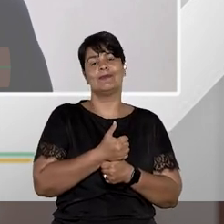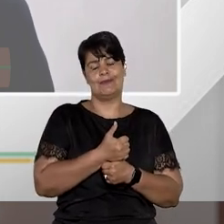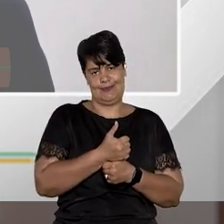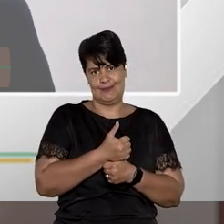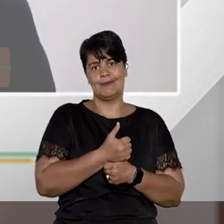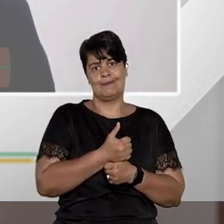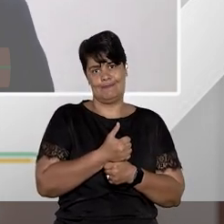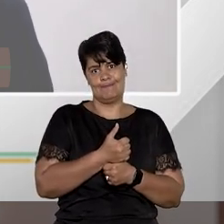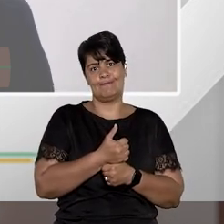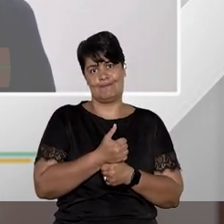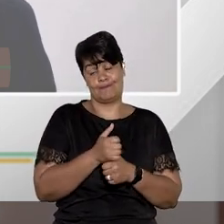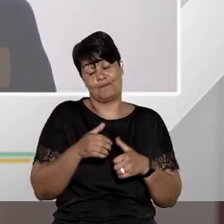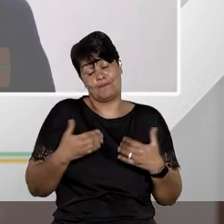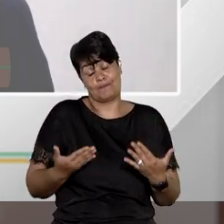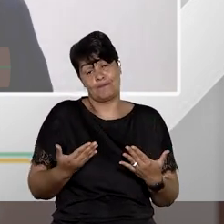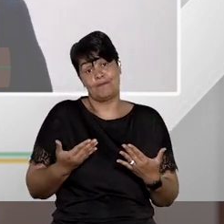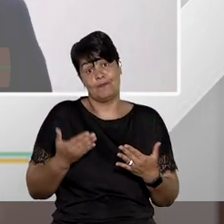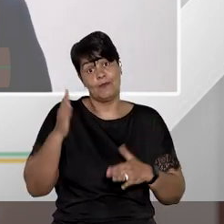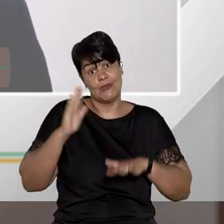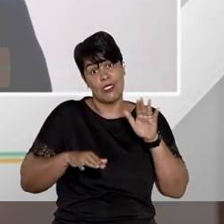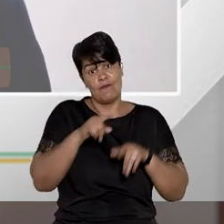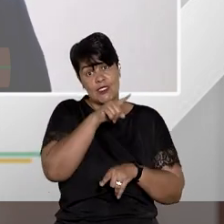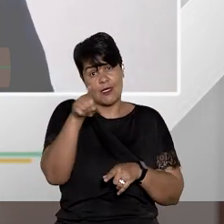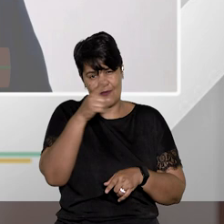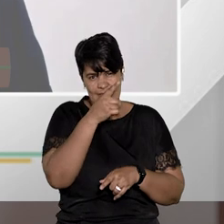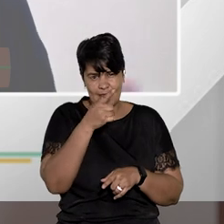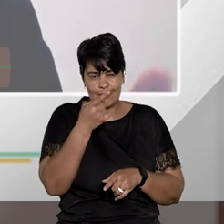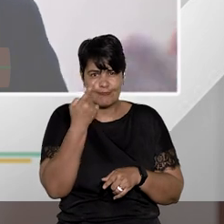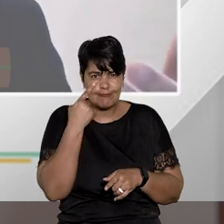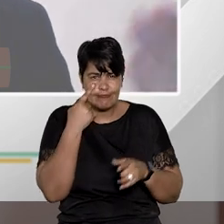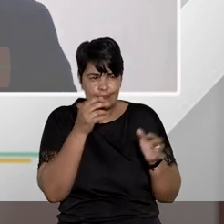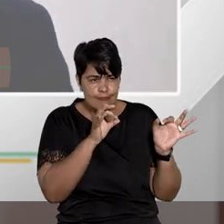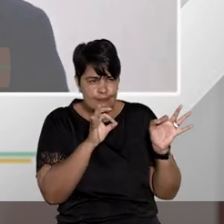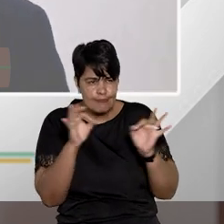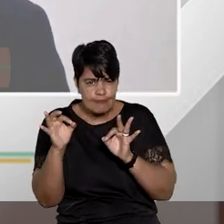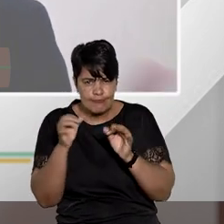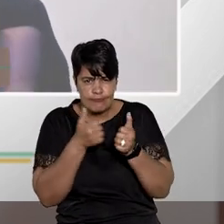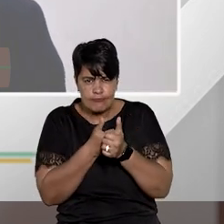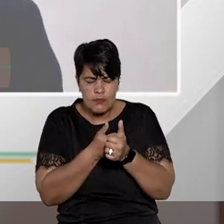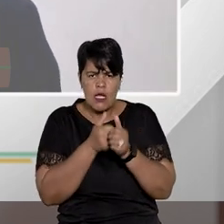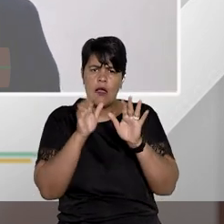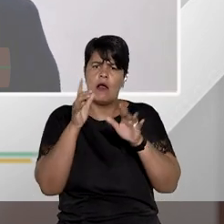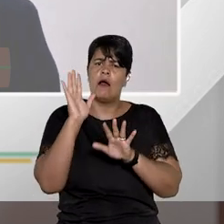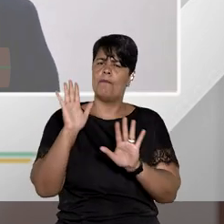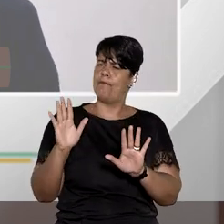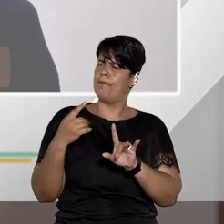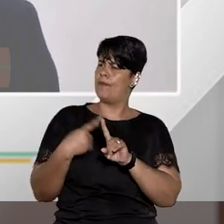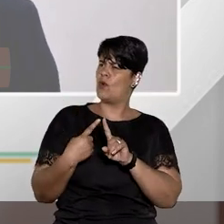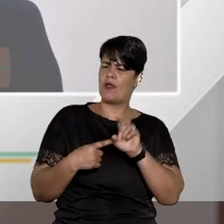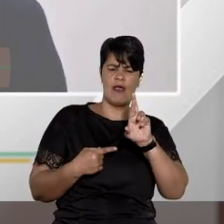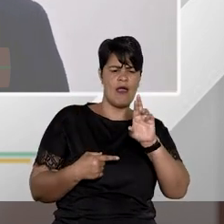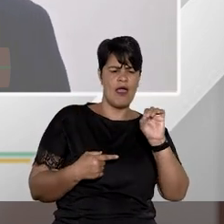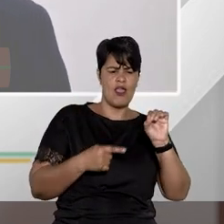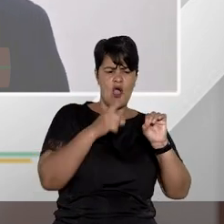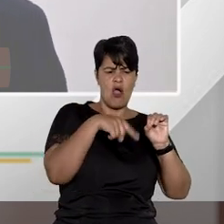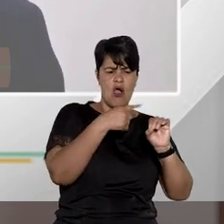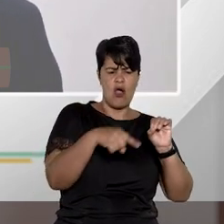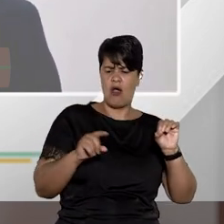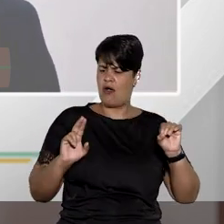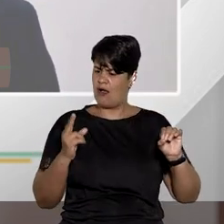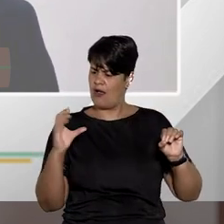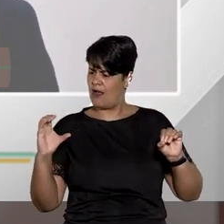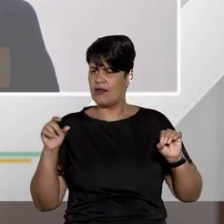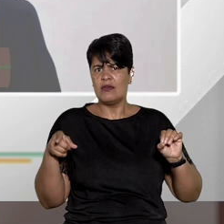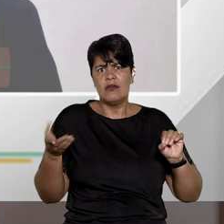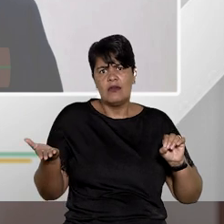substituição. E talvez a pessoa que esteja nos acompanhando fale assim, mas por que não entrou com recurso ordinário e entrou com HC, já que era caso de